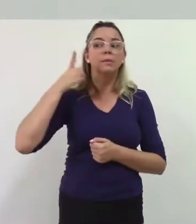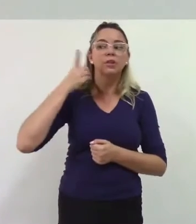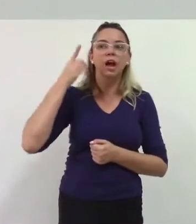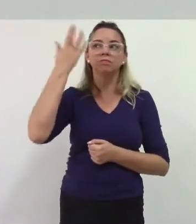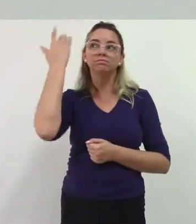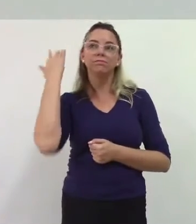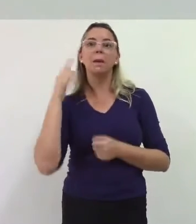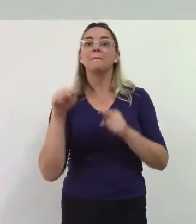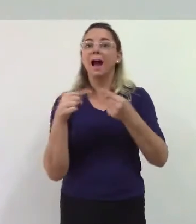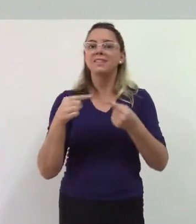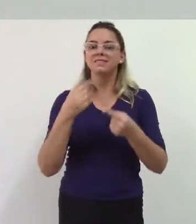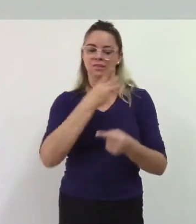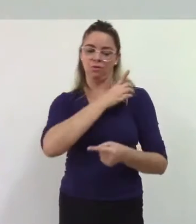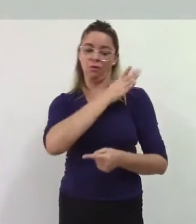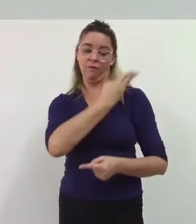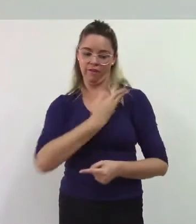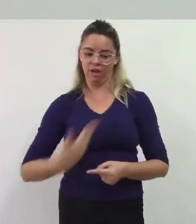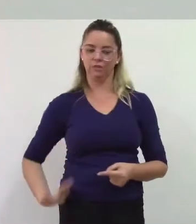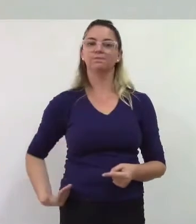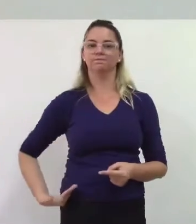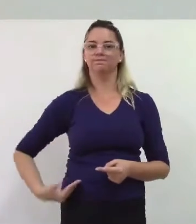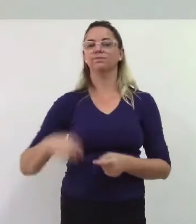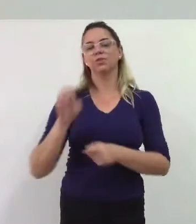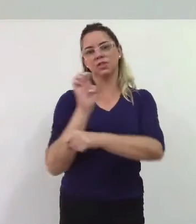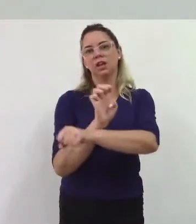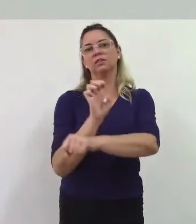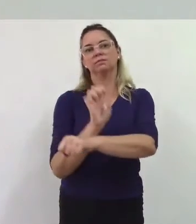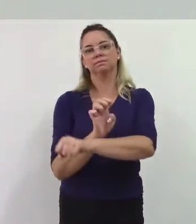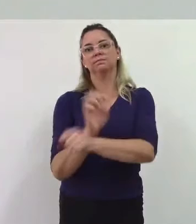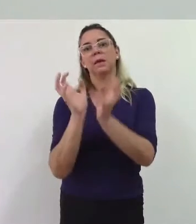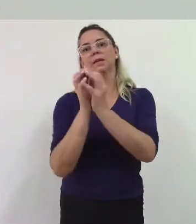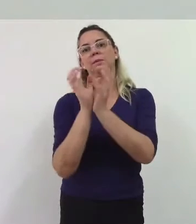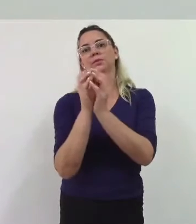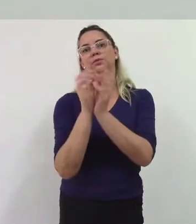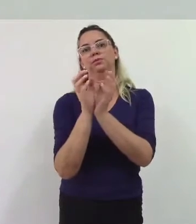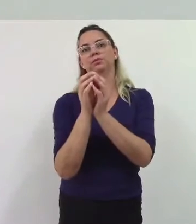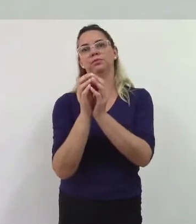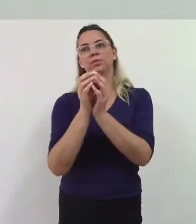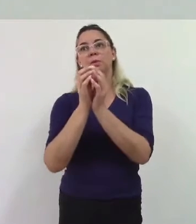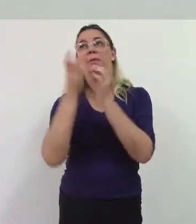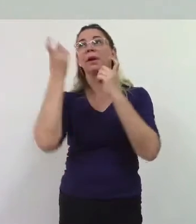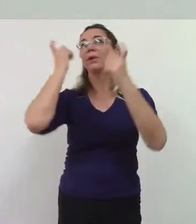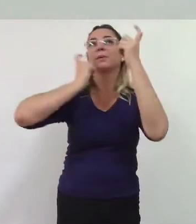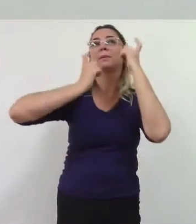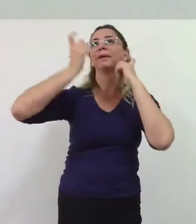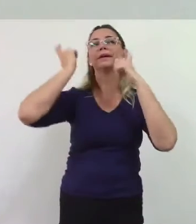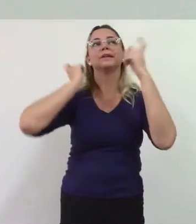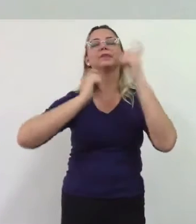do estado que não se preocupa com segurança se preocupa com multas